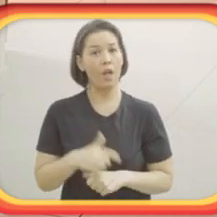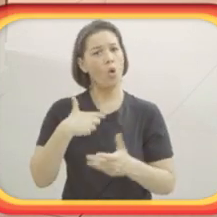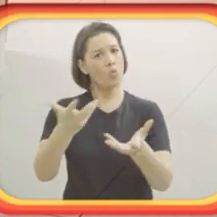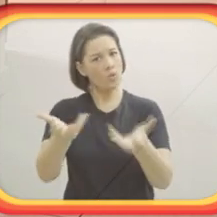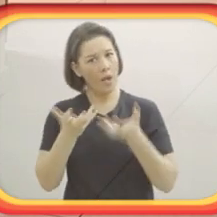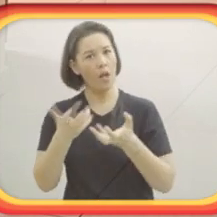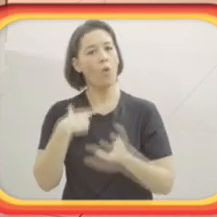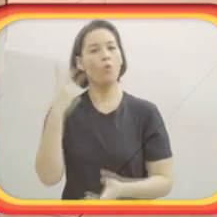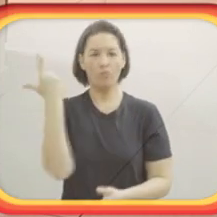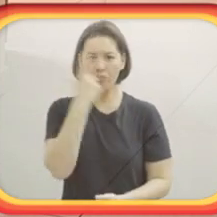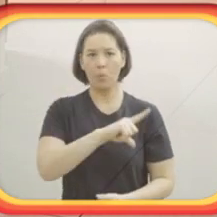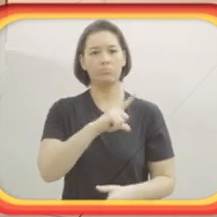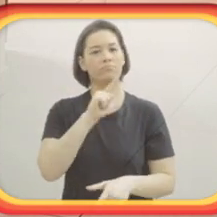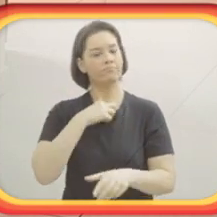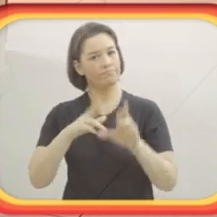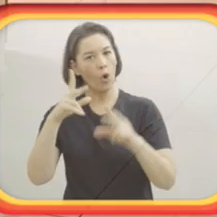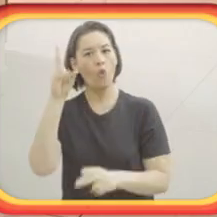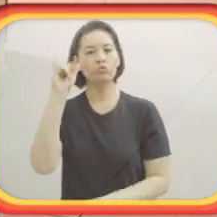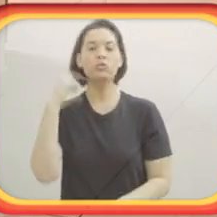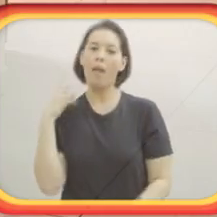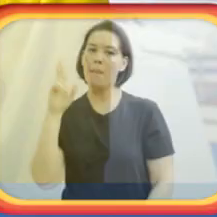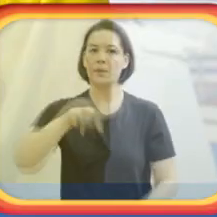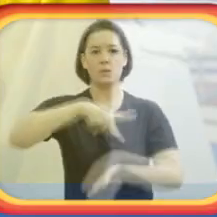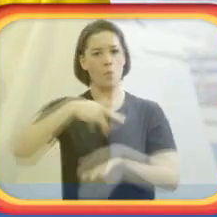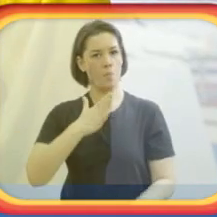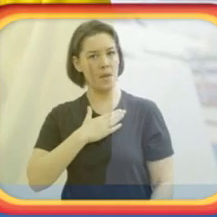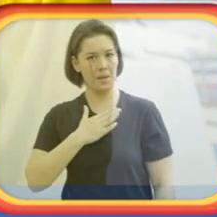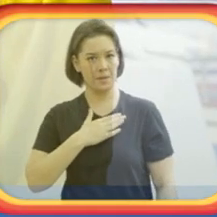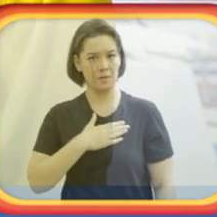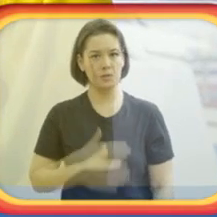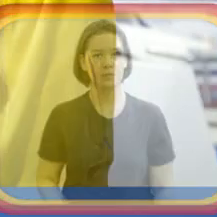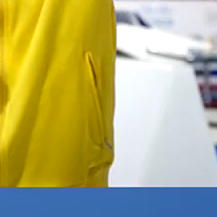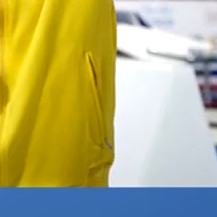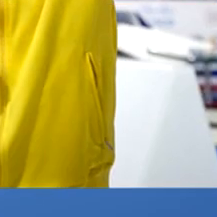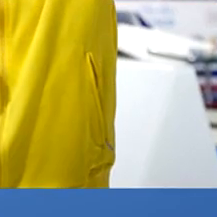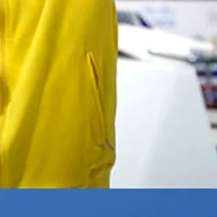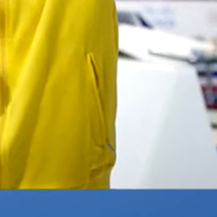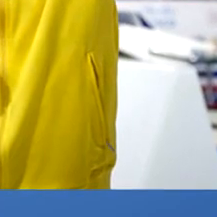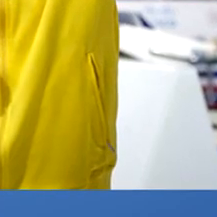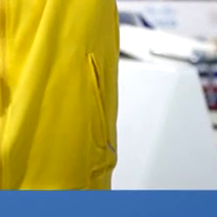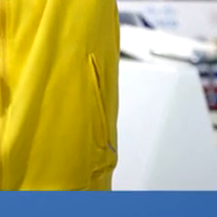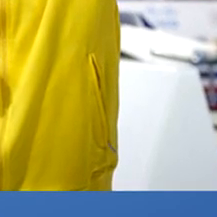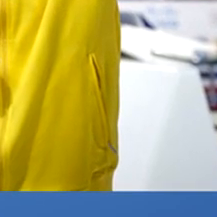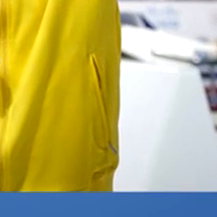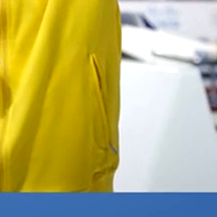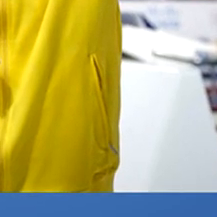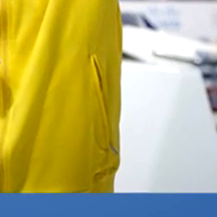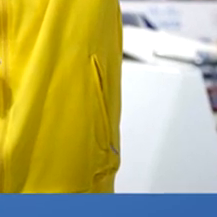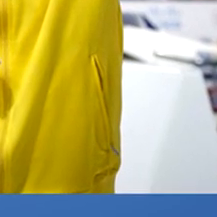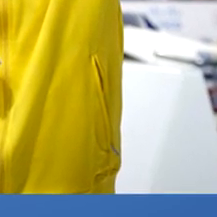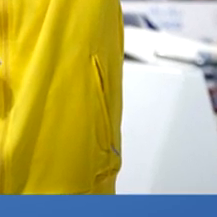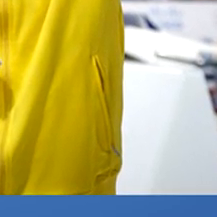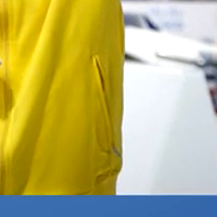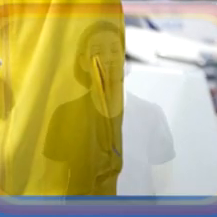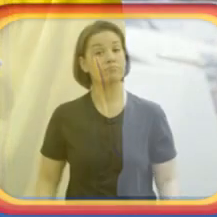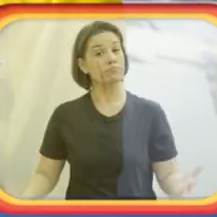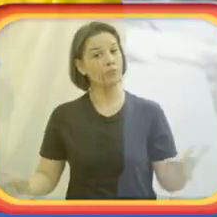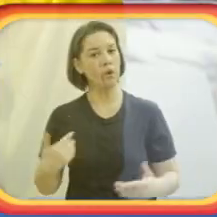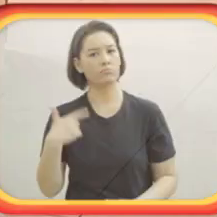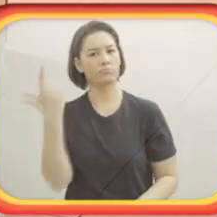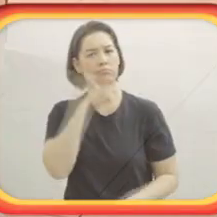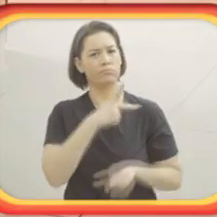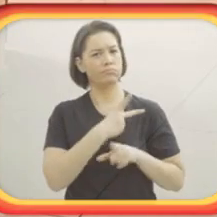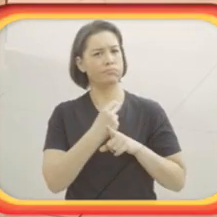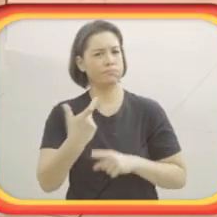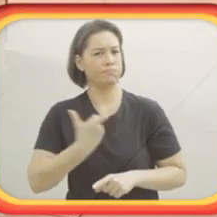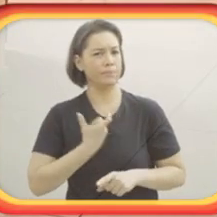batalhar e espero um dia chegar e representar meu país. Foto. Daniel Sorris segura o cordão da medalha em um mascote de pelúcia. Hoje